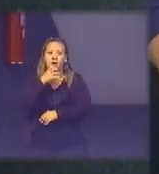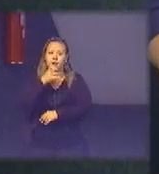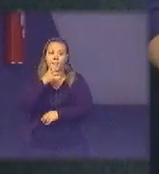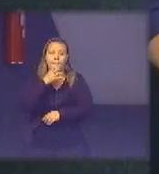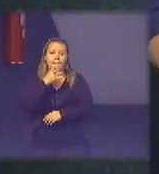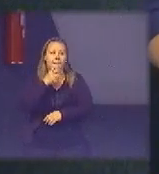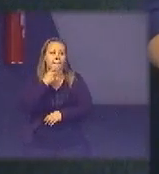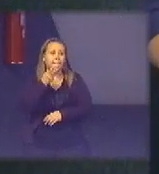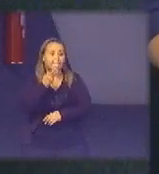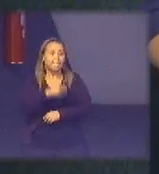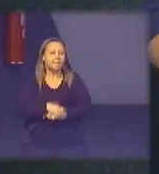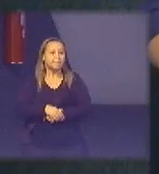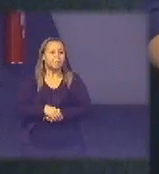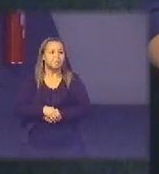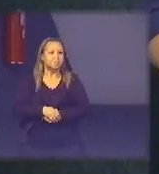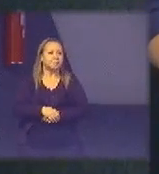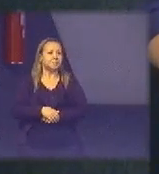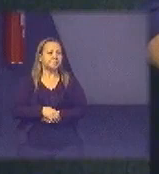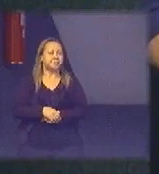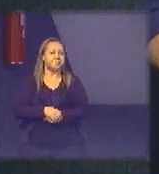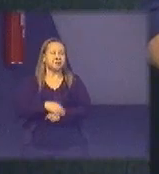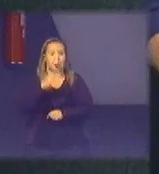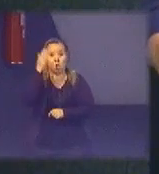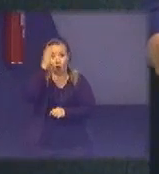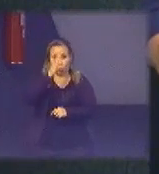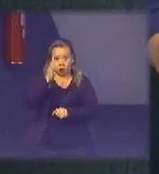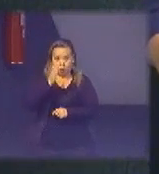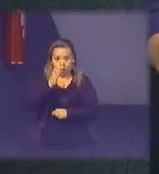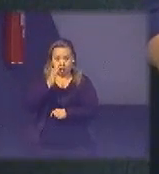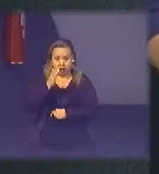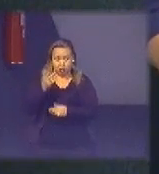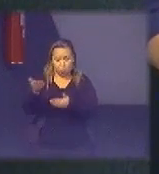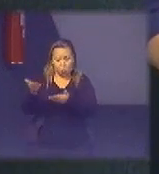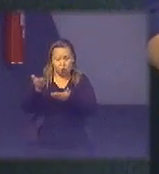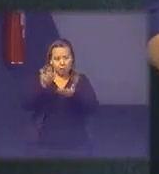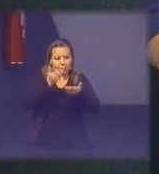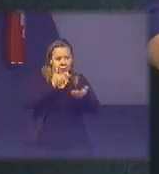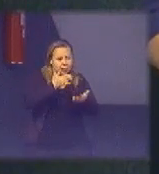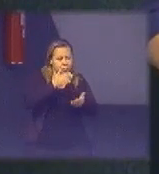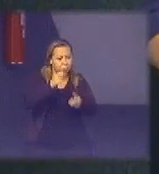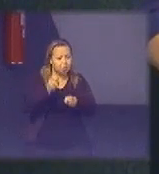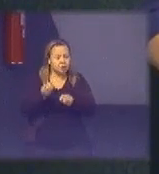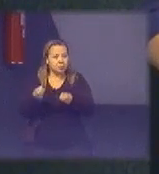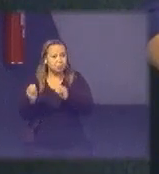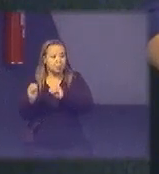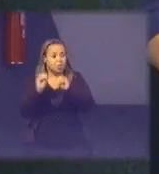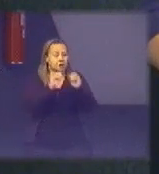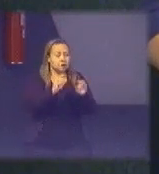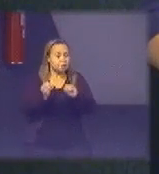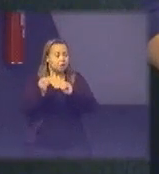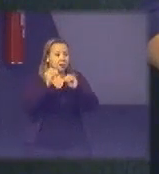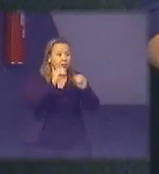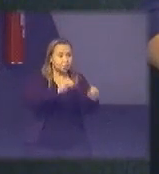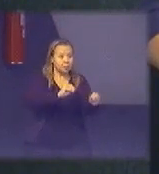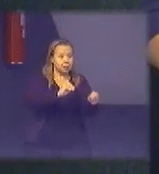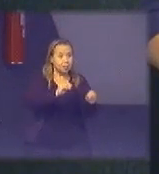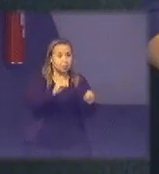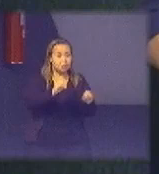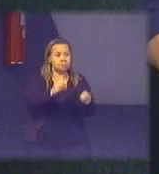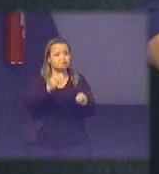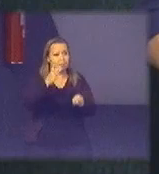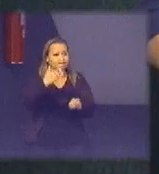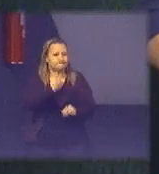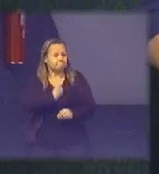decreto da plataforma mais brasil a plataforma mais brasil o novo se conv que vai trazer todas as transferências da união pra lá não só convênio de contato de